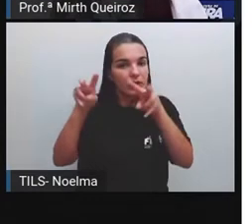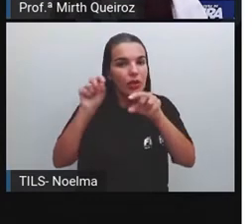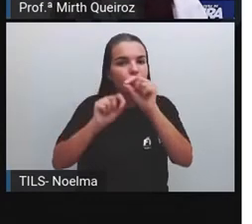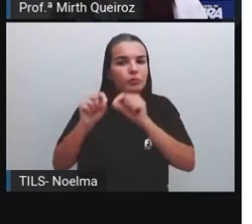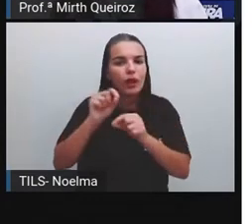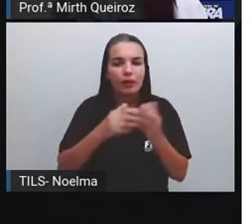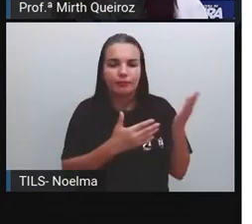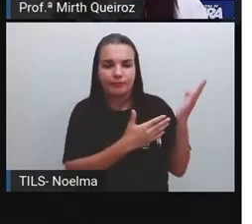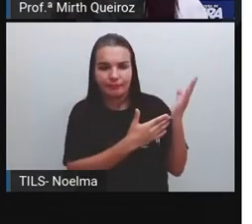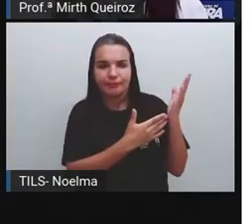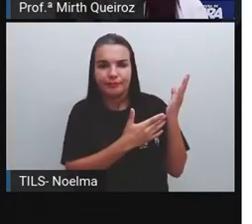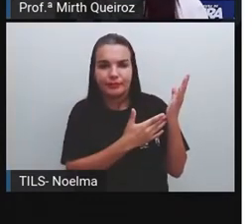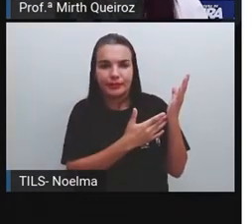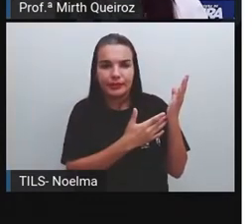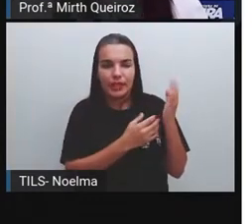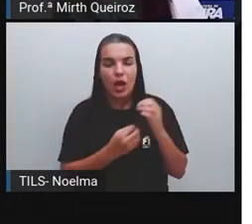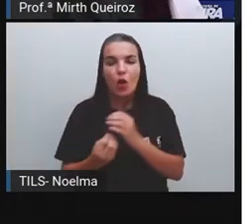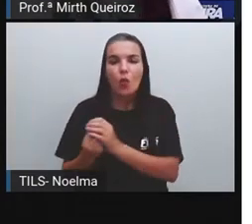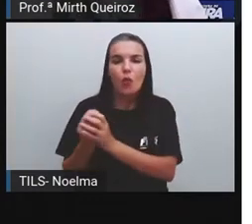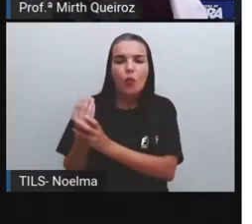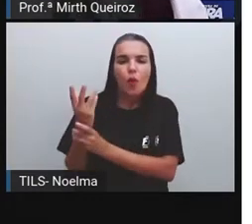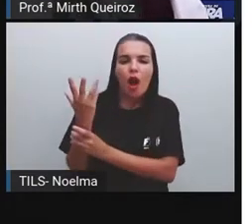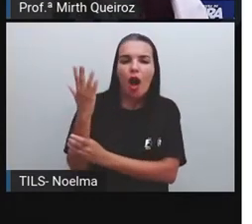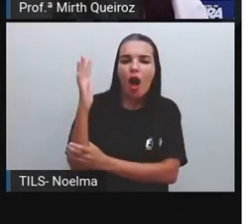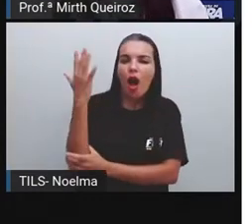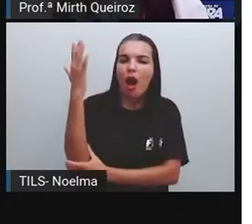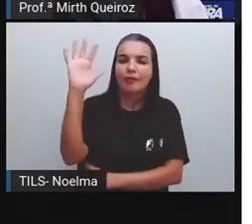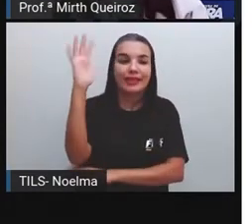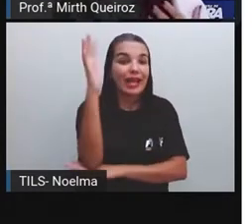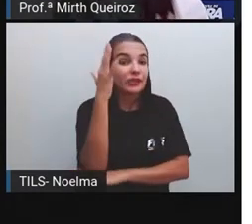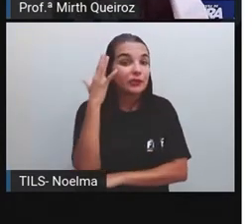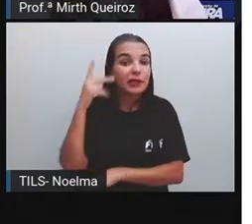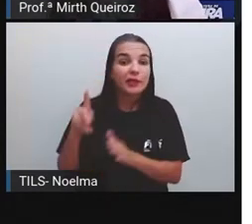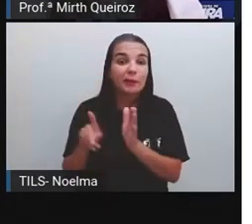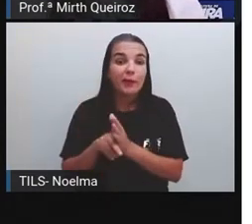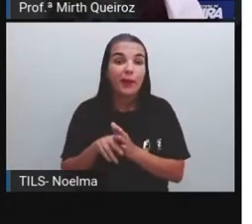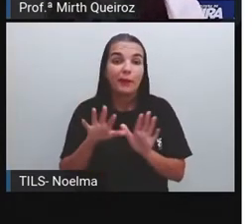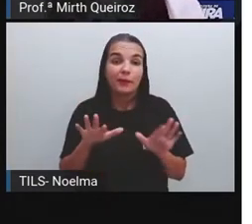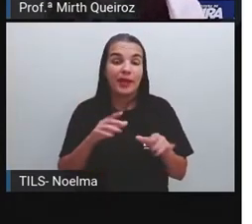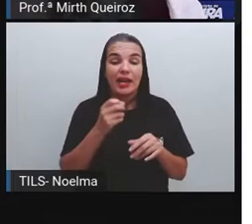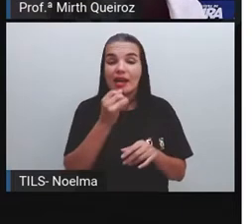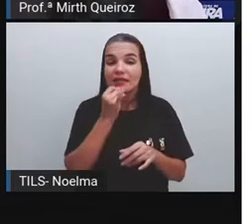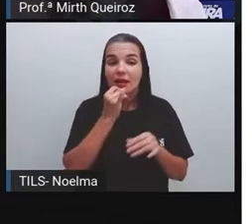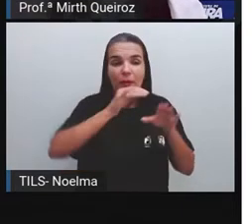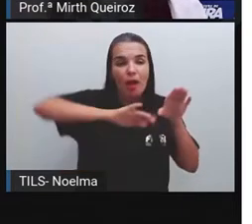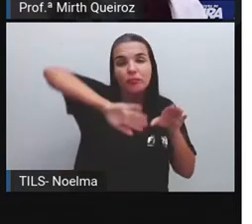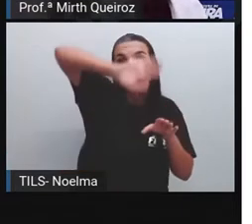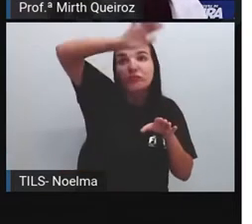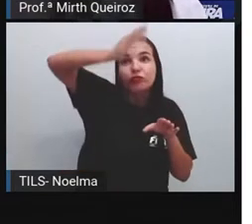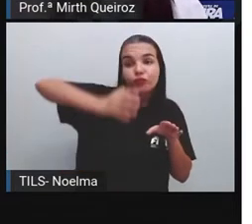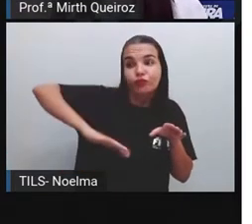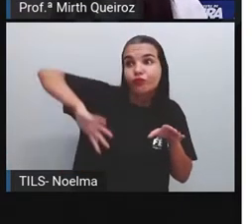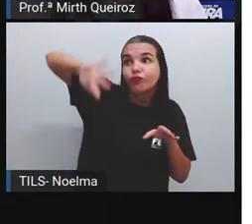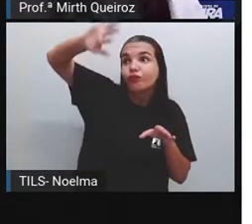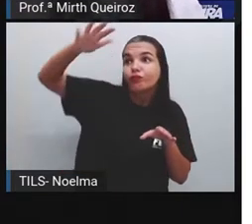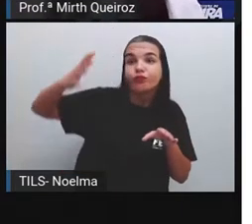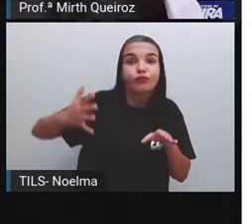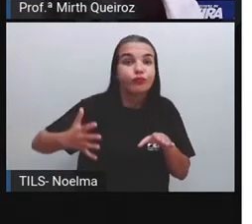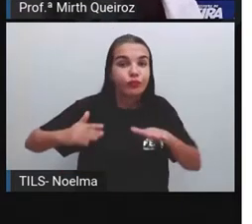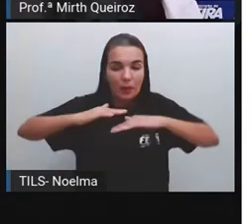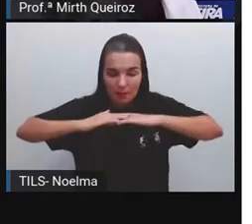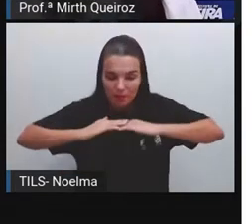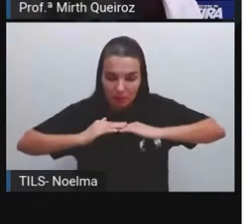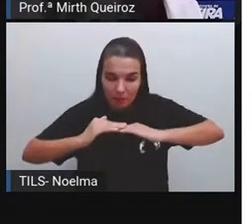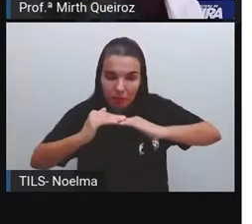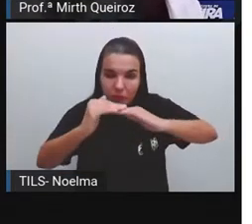aqueles que são construídos pela própria natureza. Como, por exemplo, formas do relevo, as montanhas, os vales, o planalto,